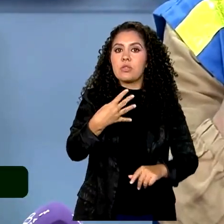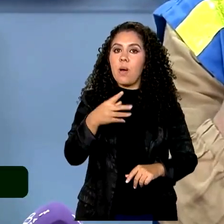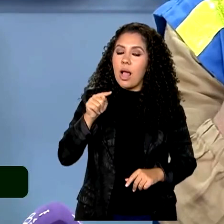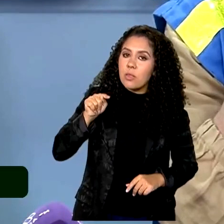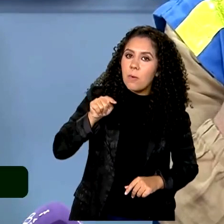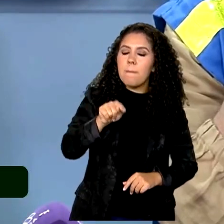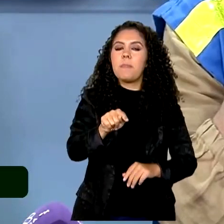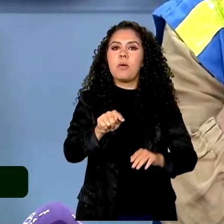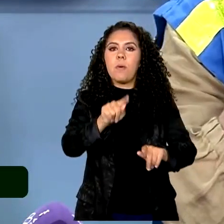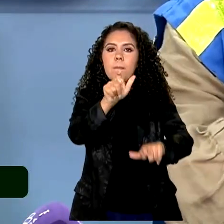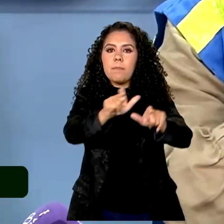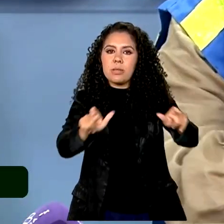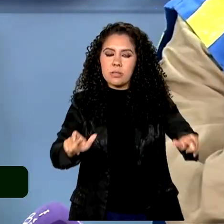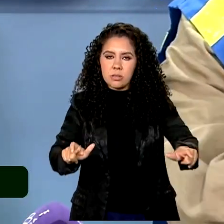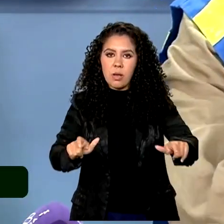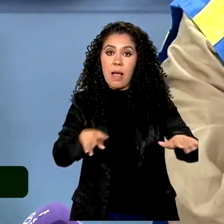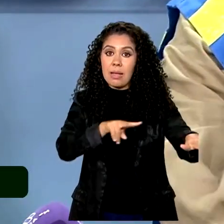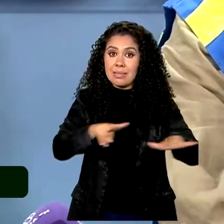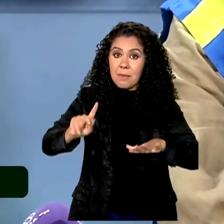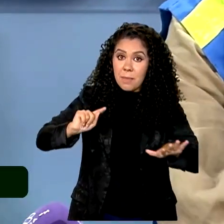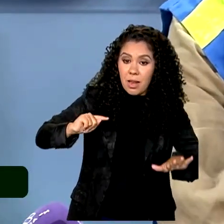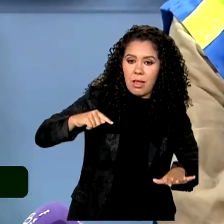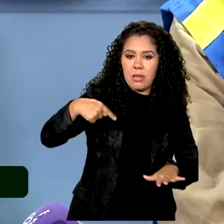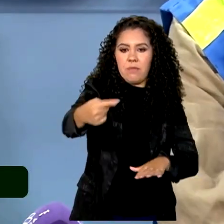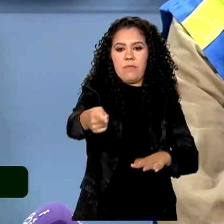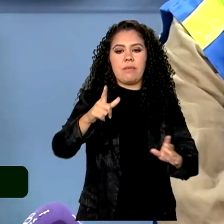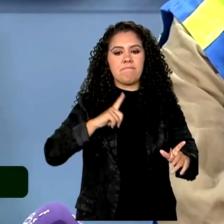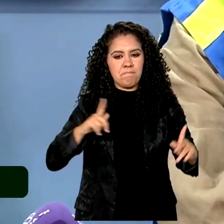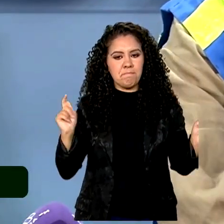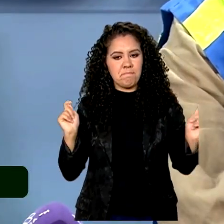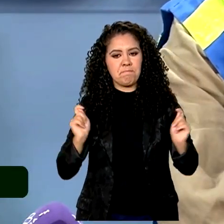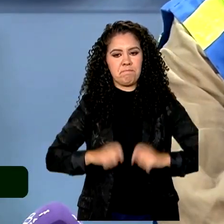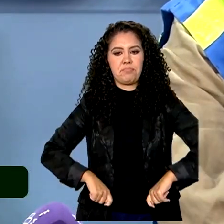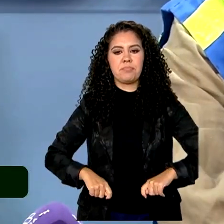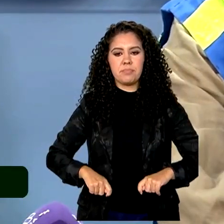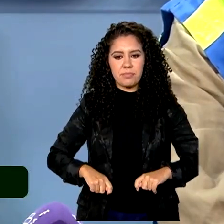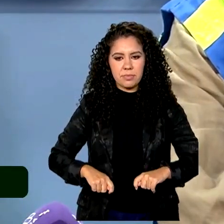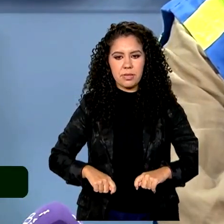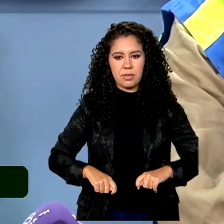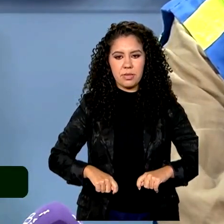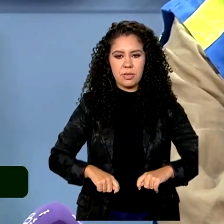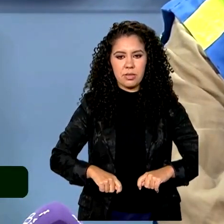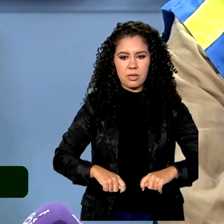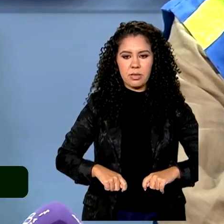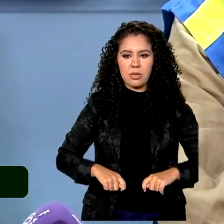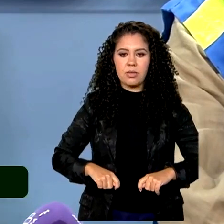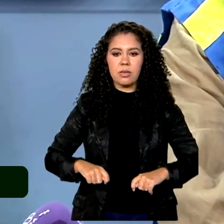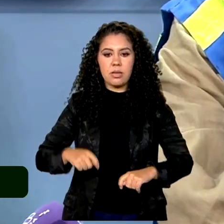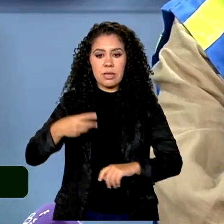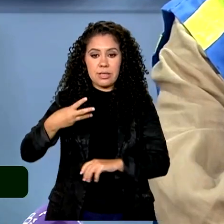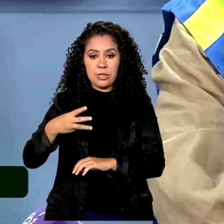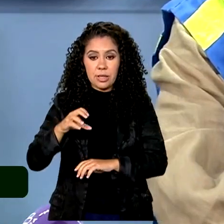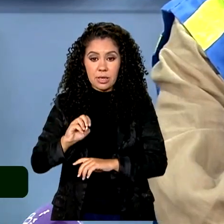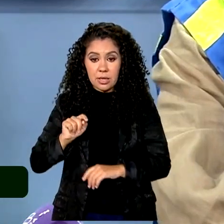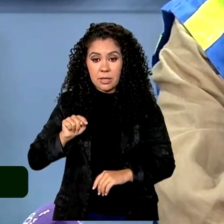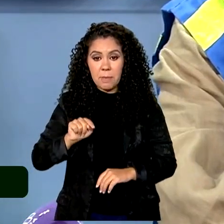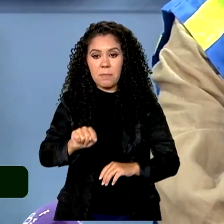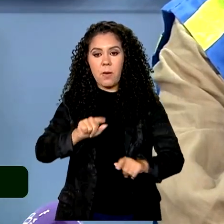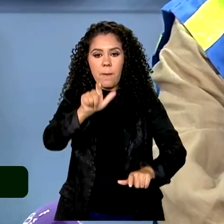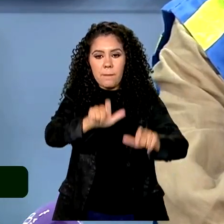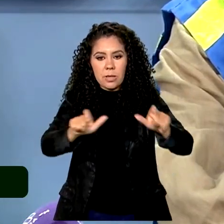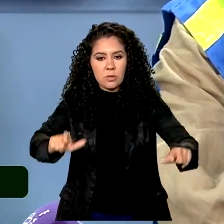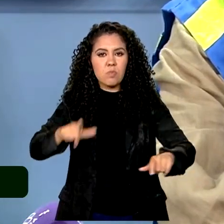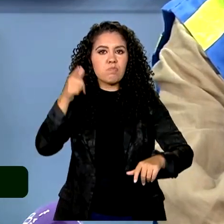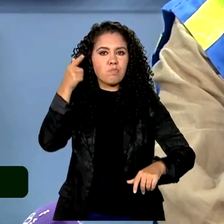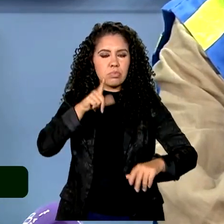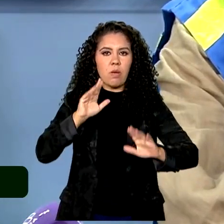aeroportos do interior. A partir da semana que vem, nós já vamos ter condições de 30 mil passageiros por semana, já é um